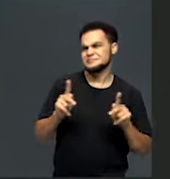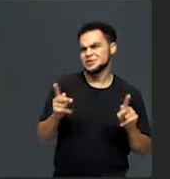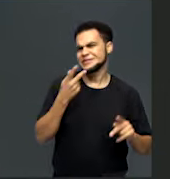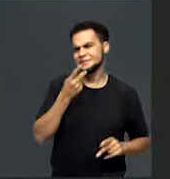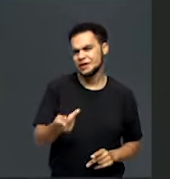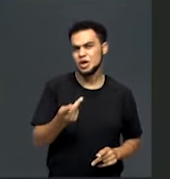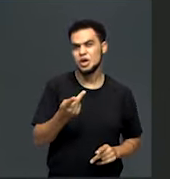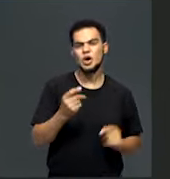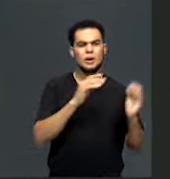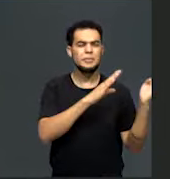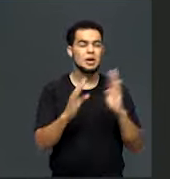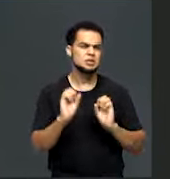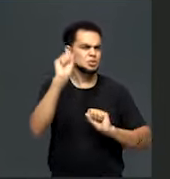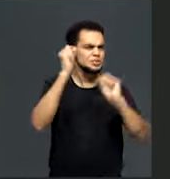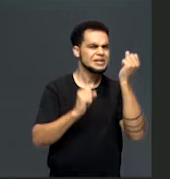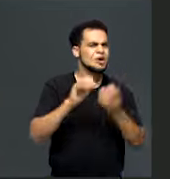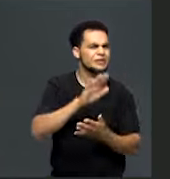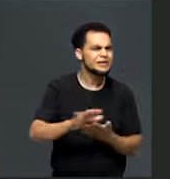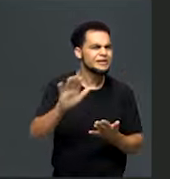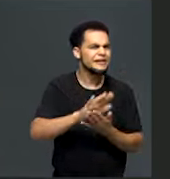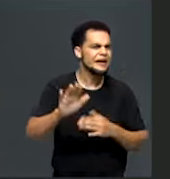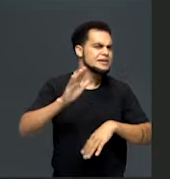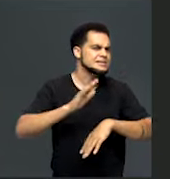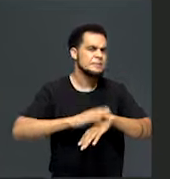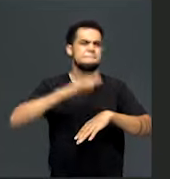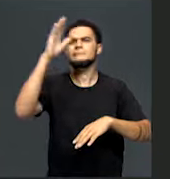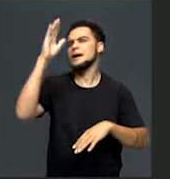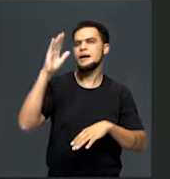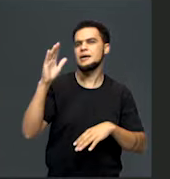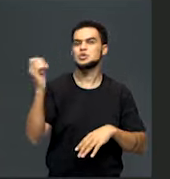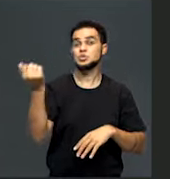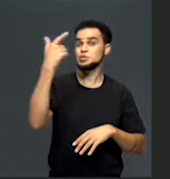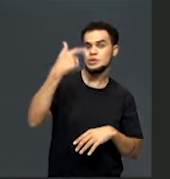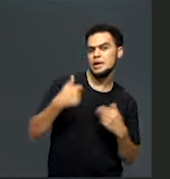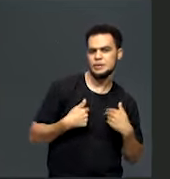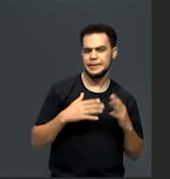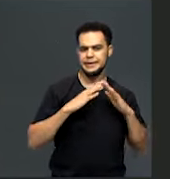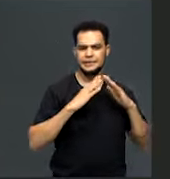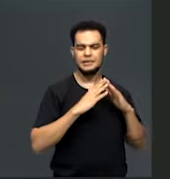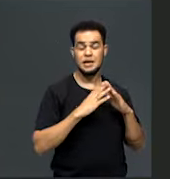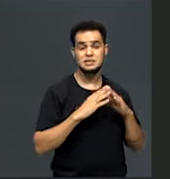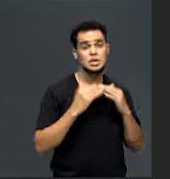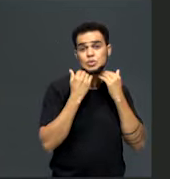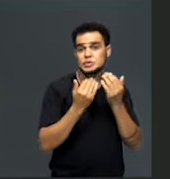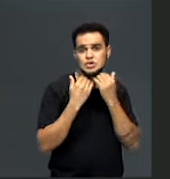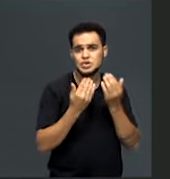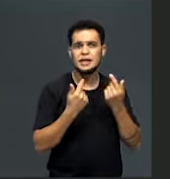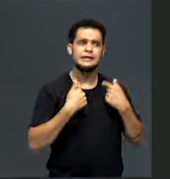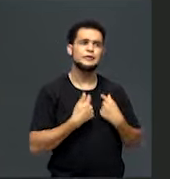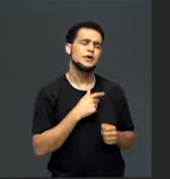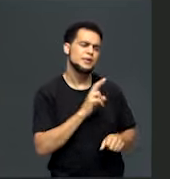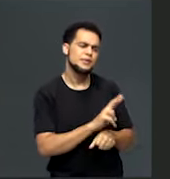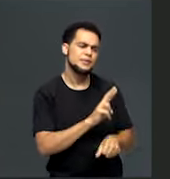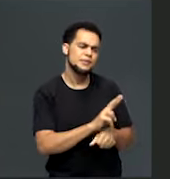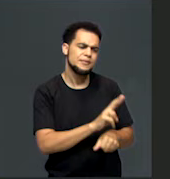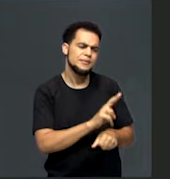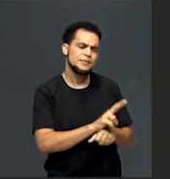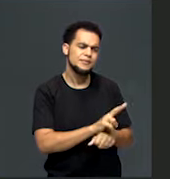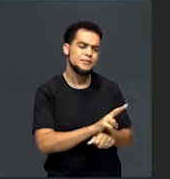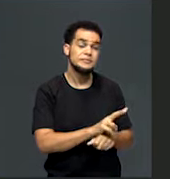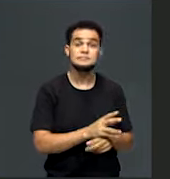industrial gasta muito mais água do que eu no meu momento lá na minha casa. O adianta eu preservar essa água aqui?